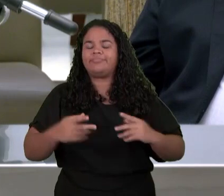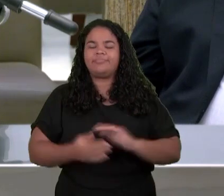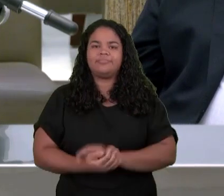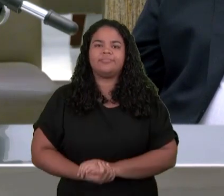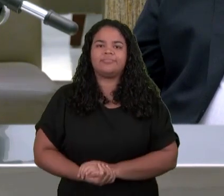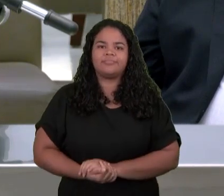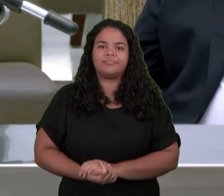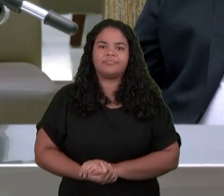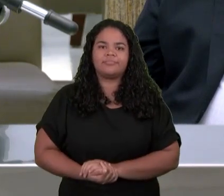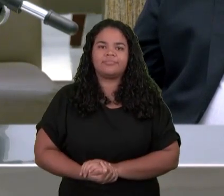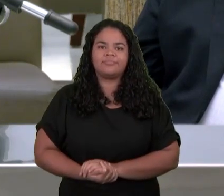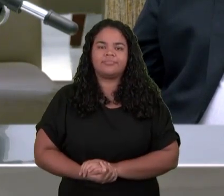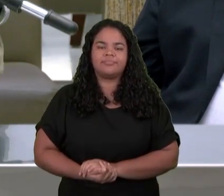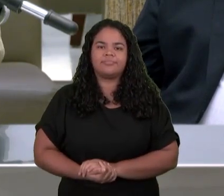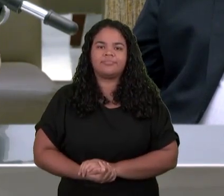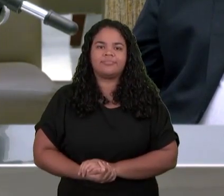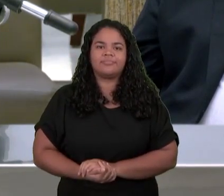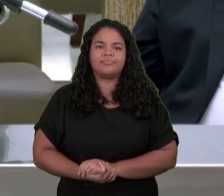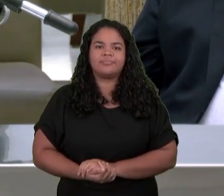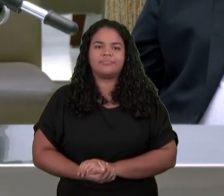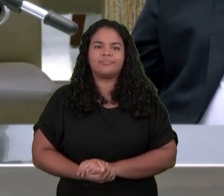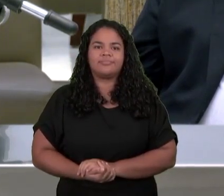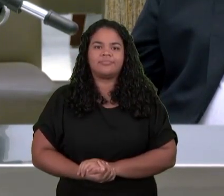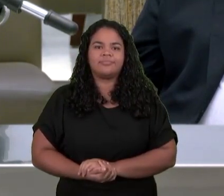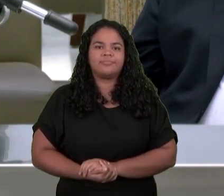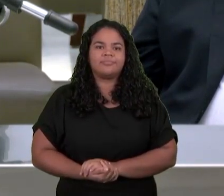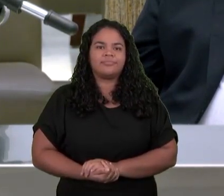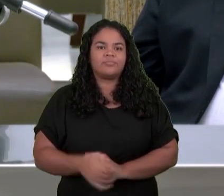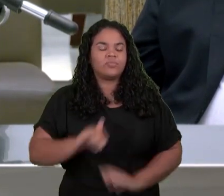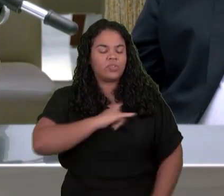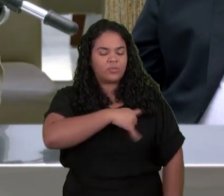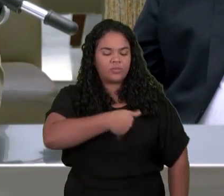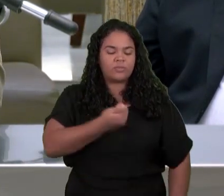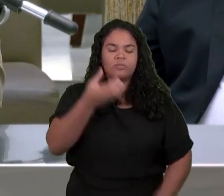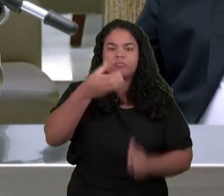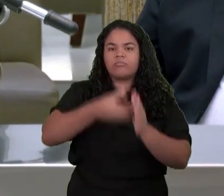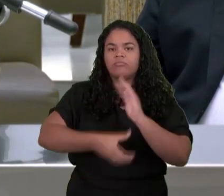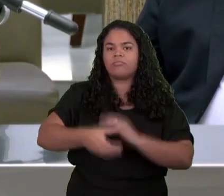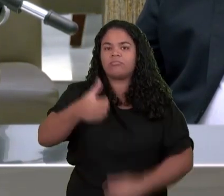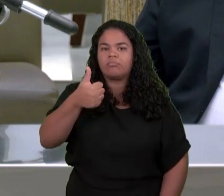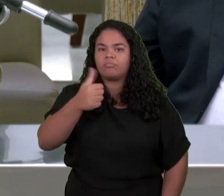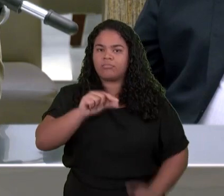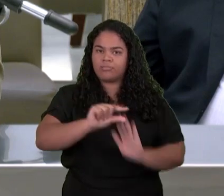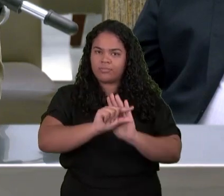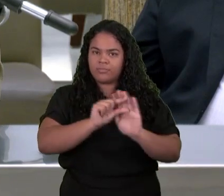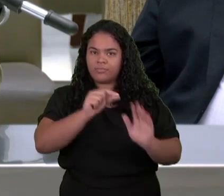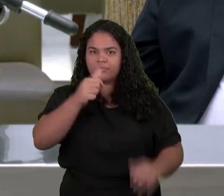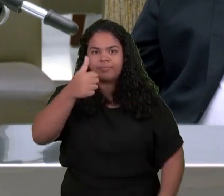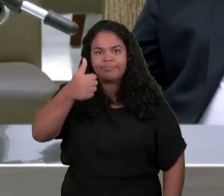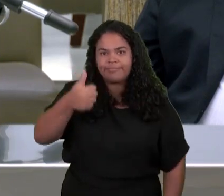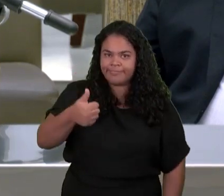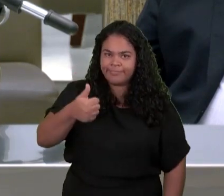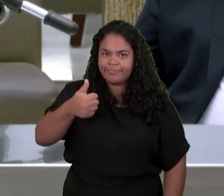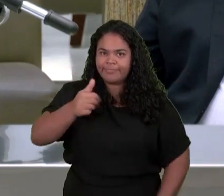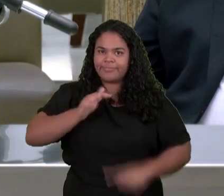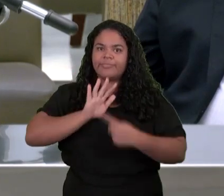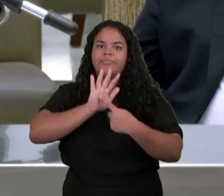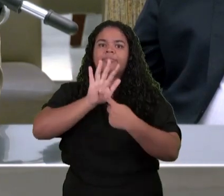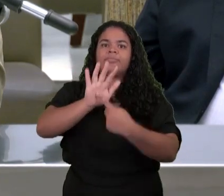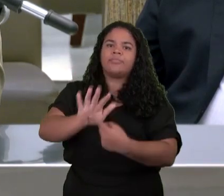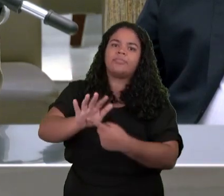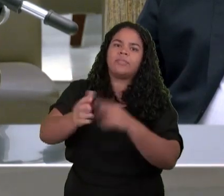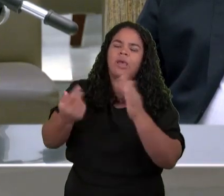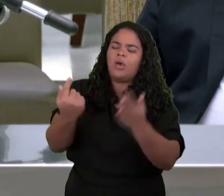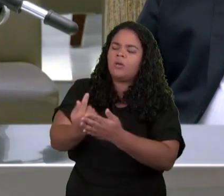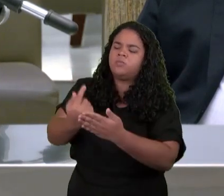este evangelho O evangelista Diz No capítulo Primeiro Verso 1 No princípio Era